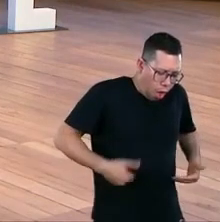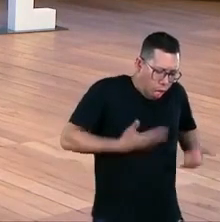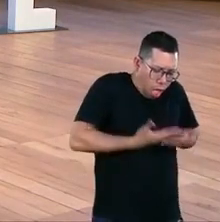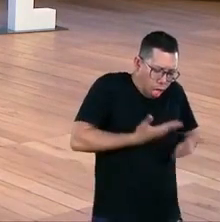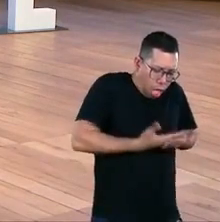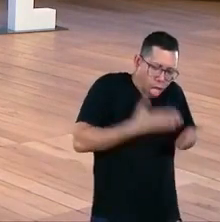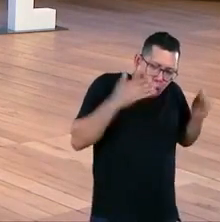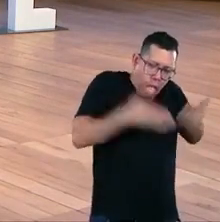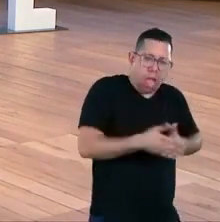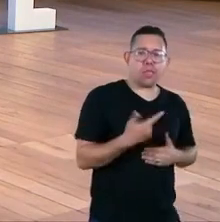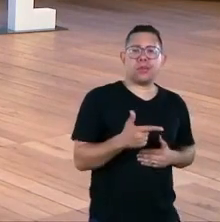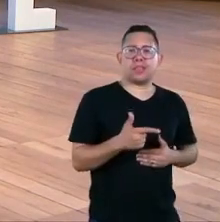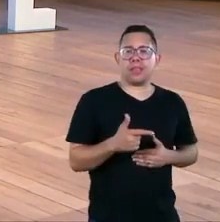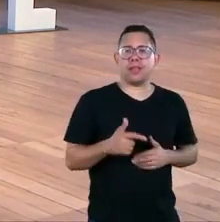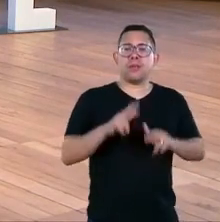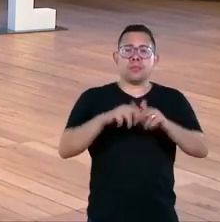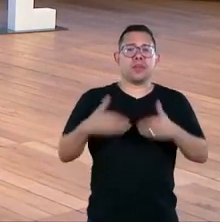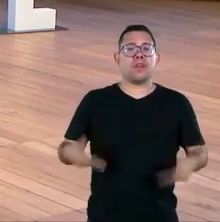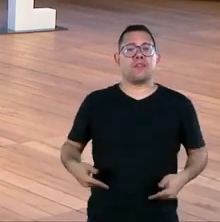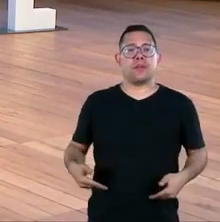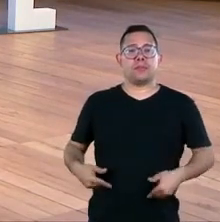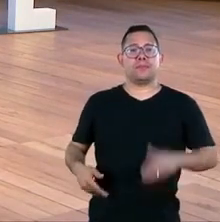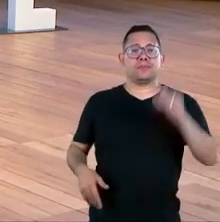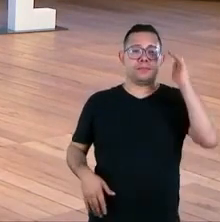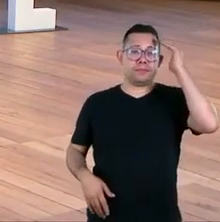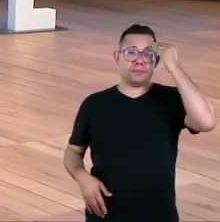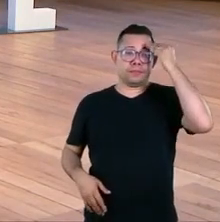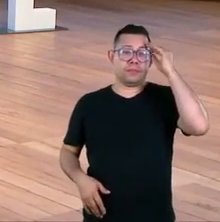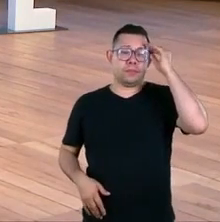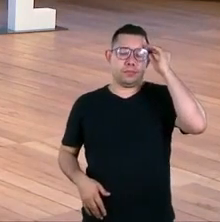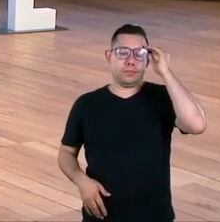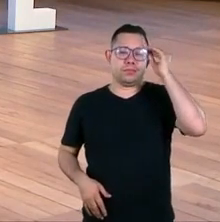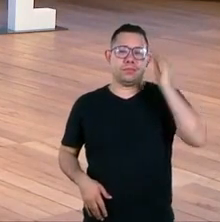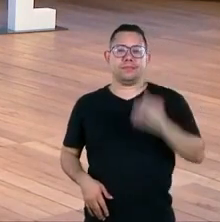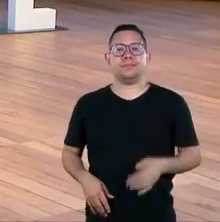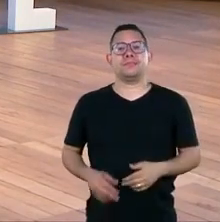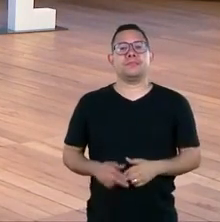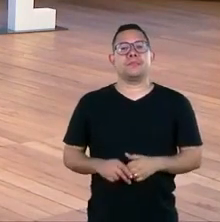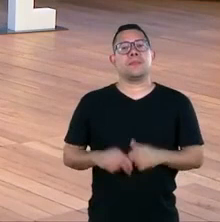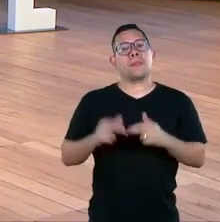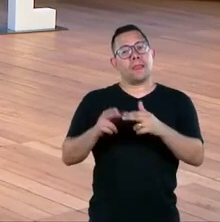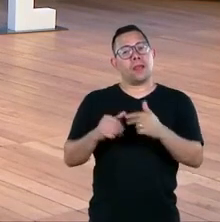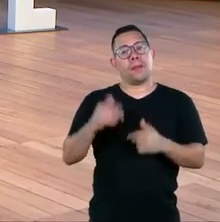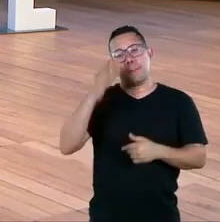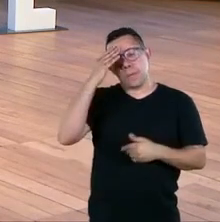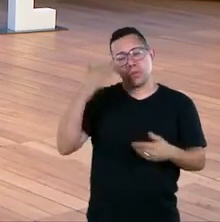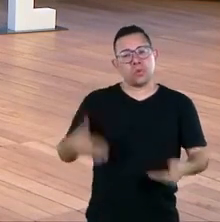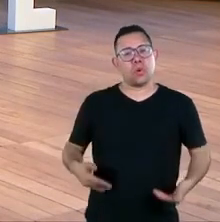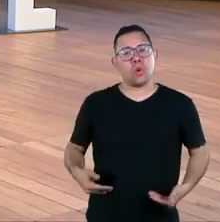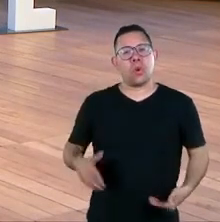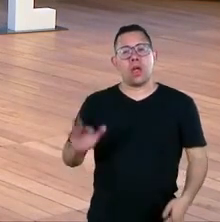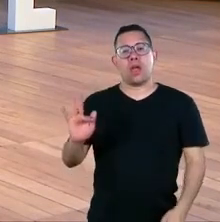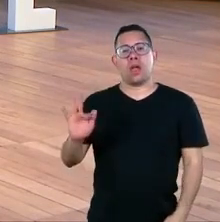fome e matar a fome de quem tem fome porque quem tem fome realmente tem pressa e muita pressa né